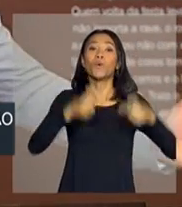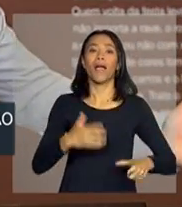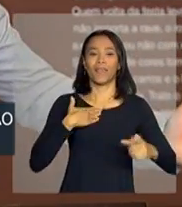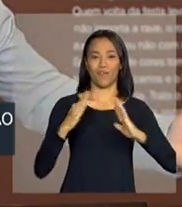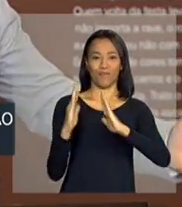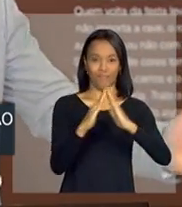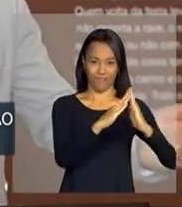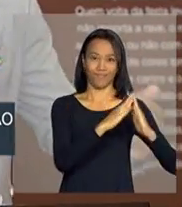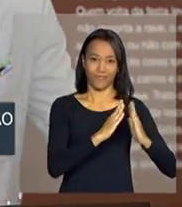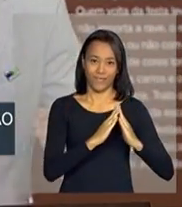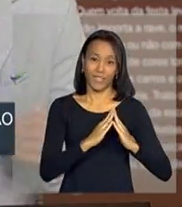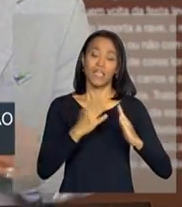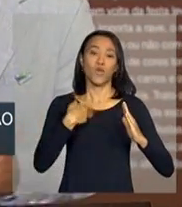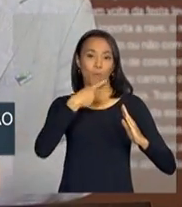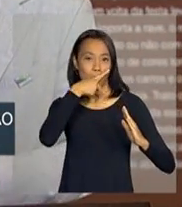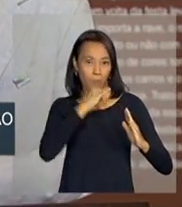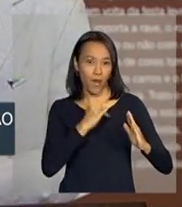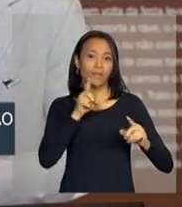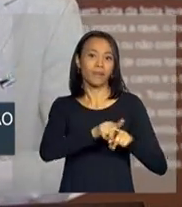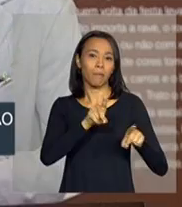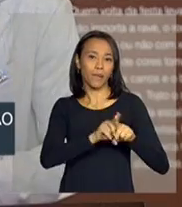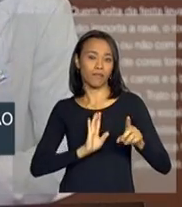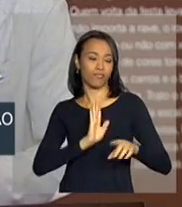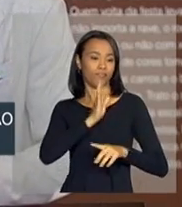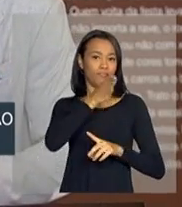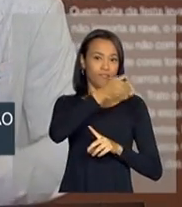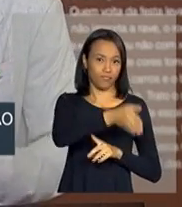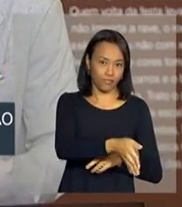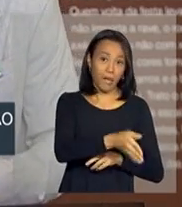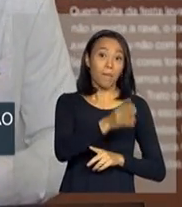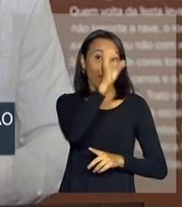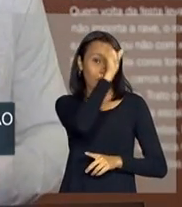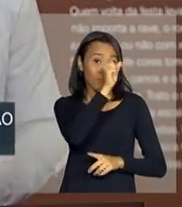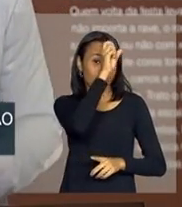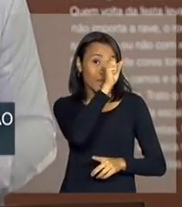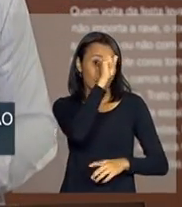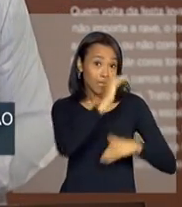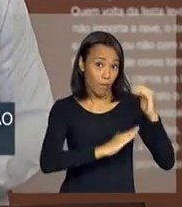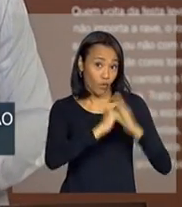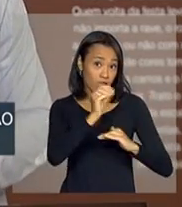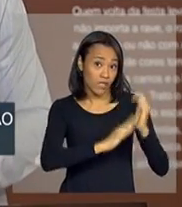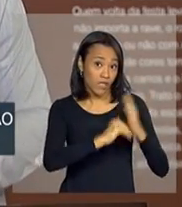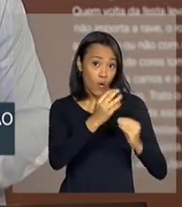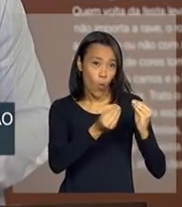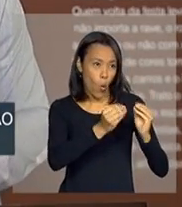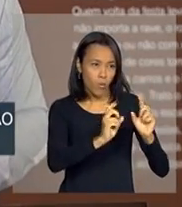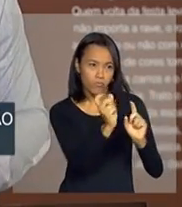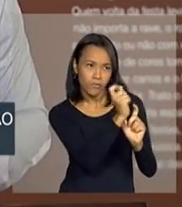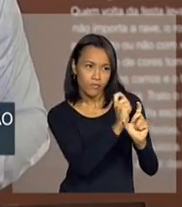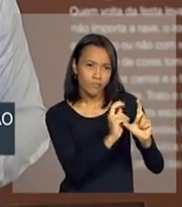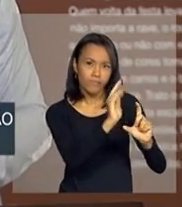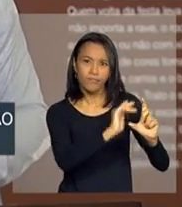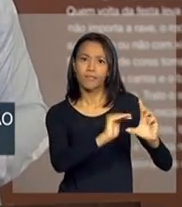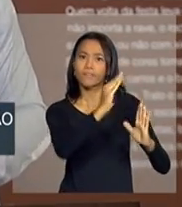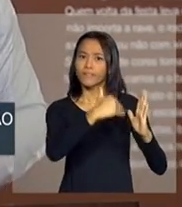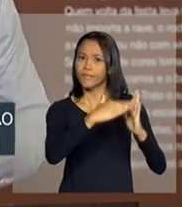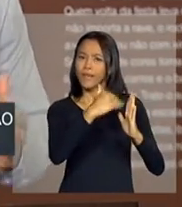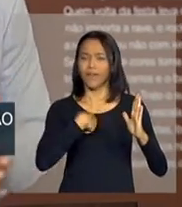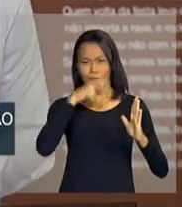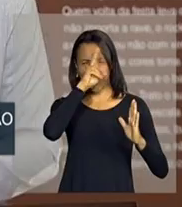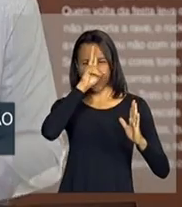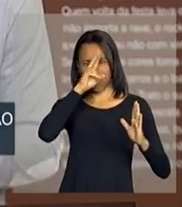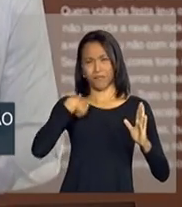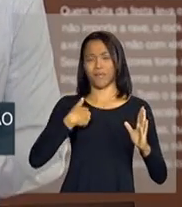paredes, onde meu pai se deslocou como um dos para aprender essa profissão. E eu me lembro muito cedo,